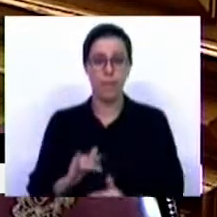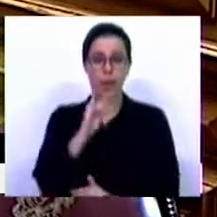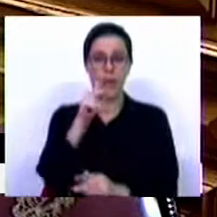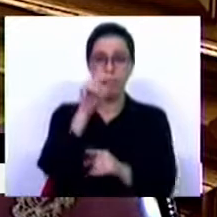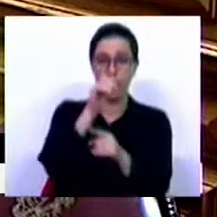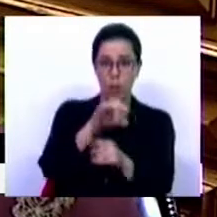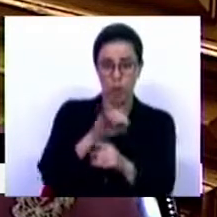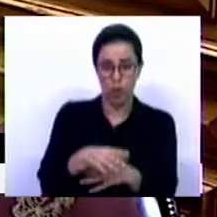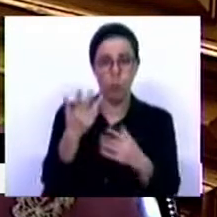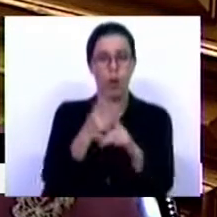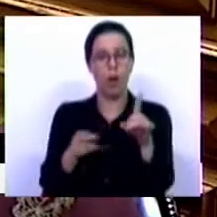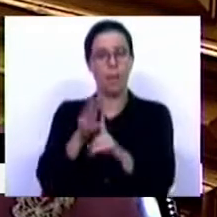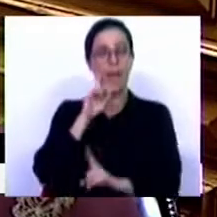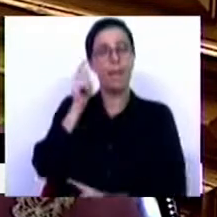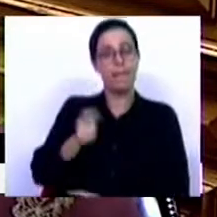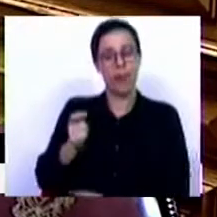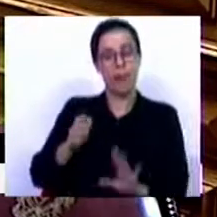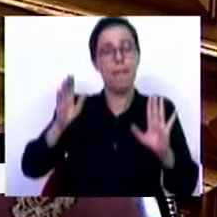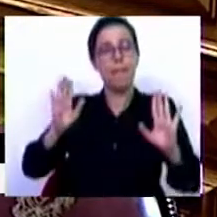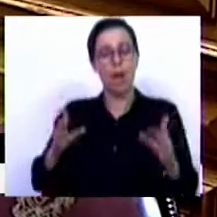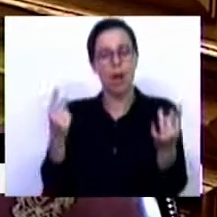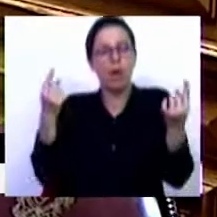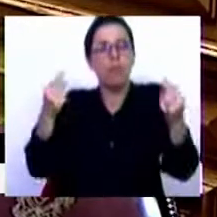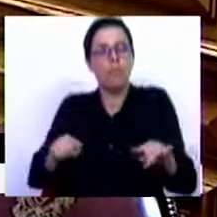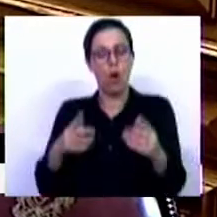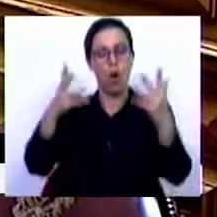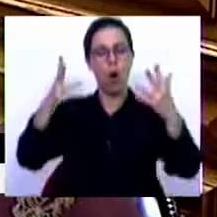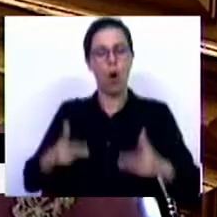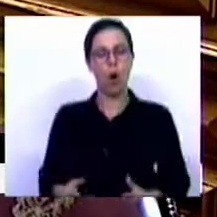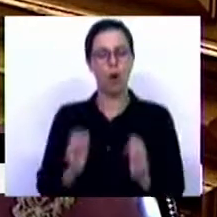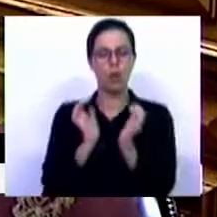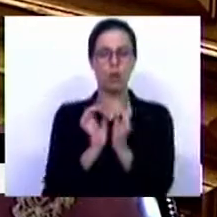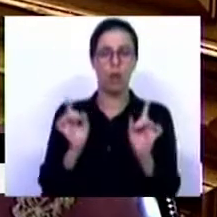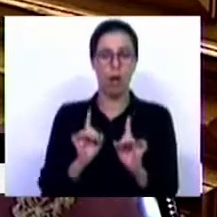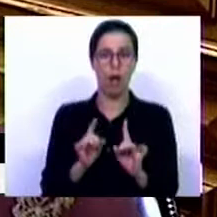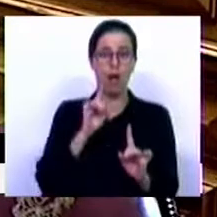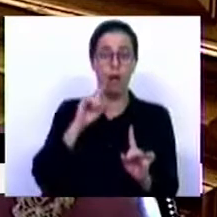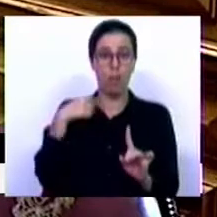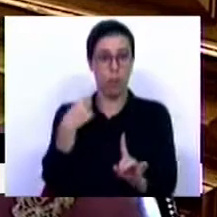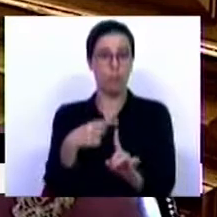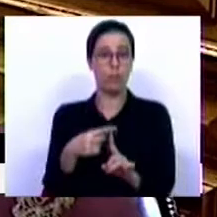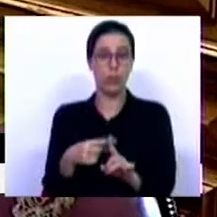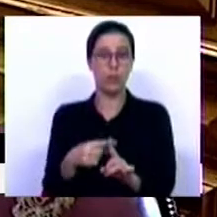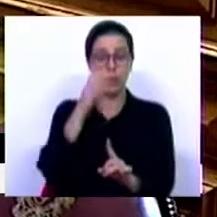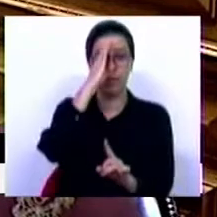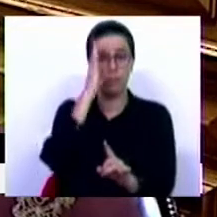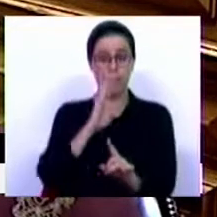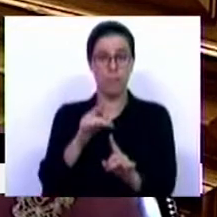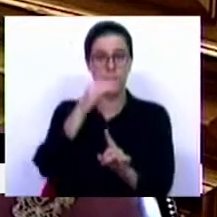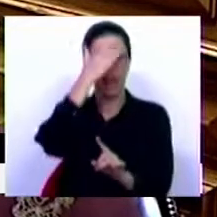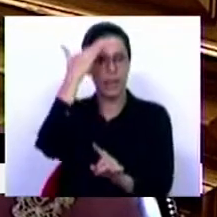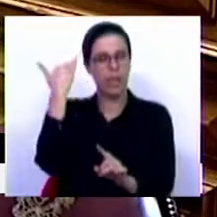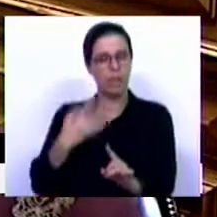da eletricidade ou aumenta as pensões. Mas não é apenas um orçamento social, o que já era muito positivo tendo em conta o momento